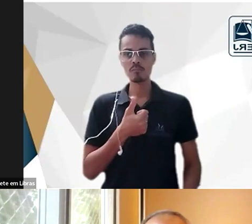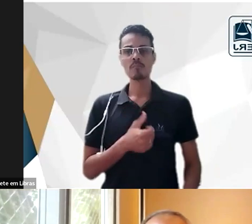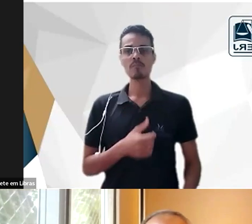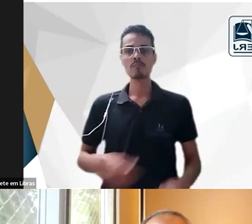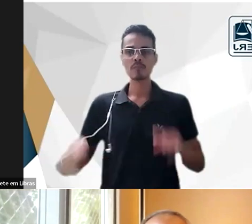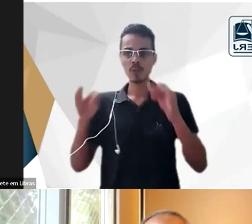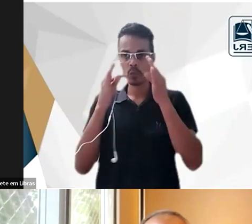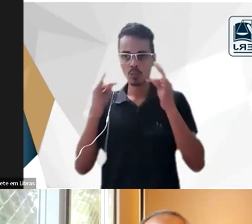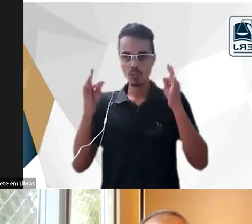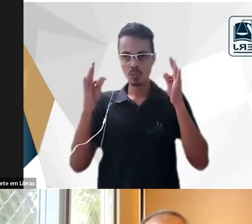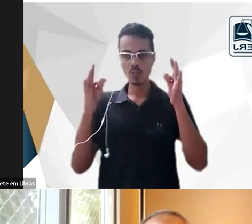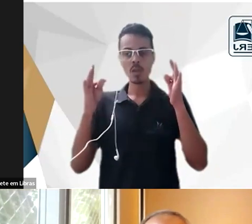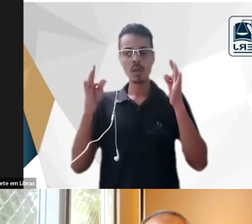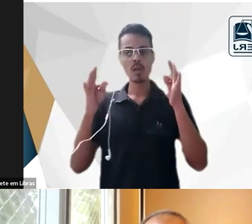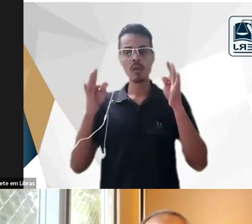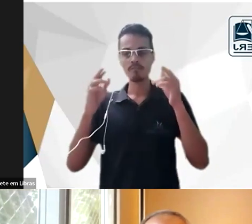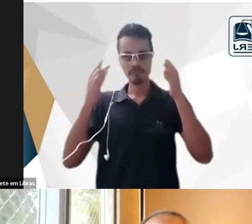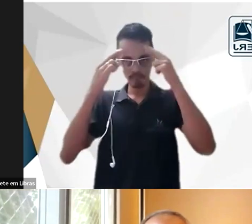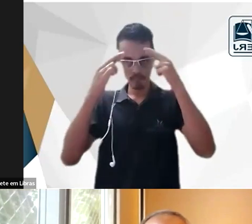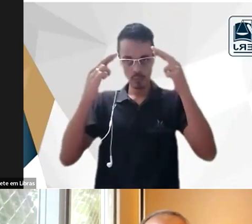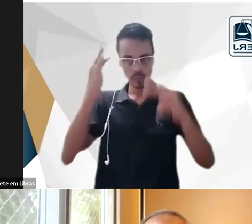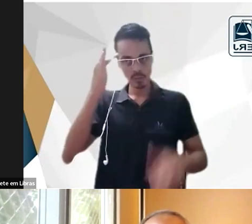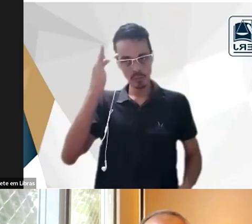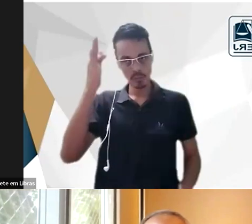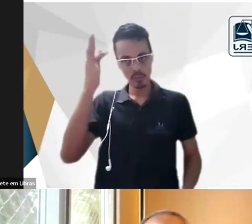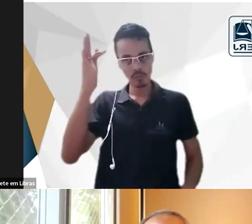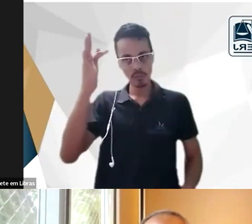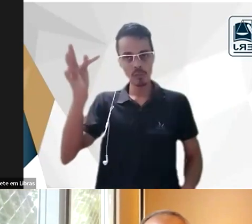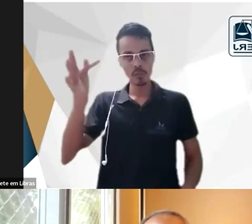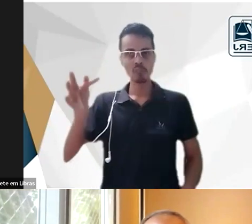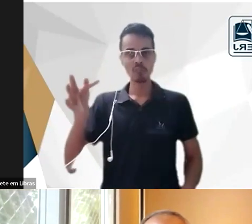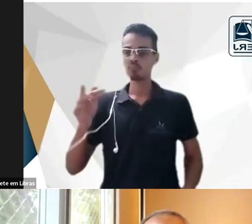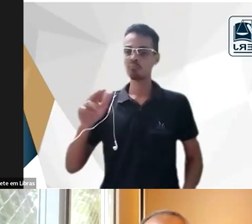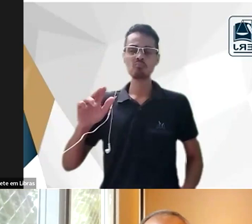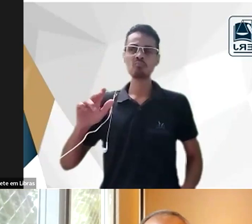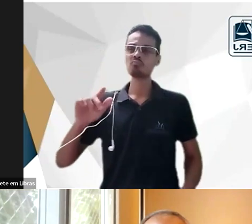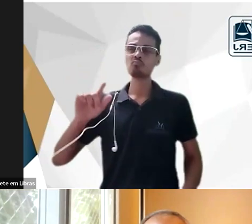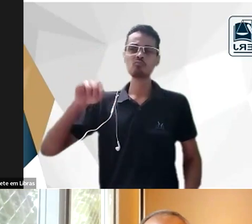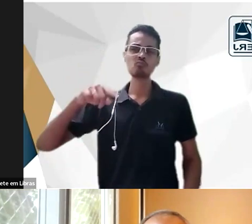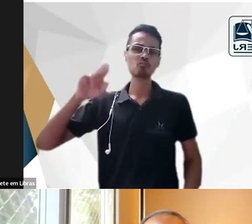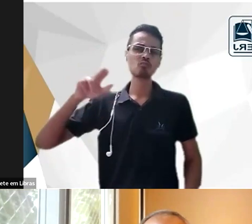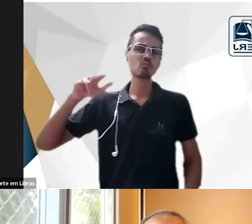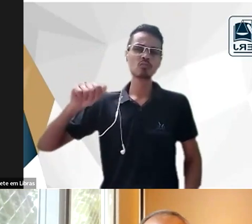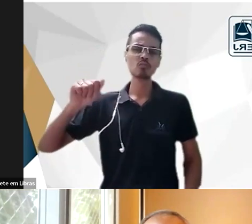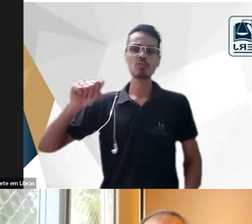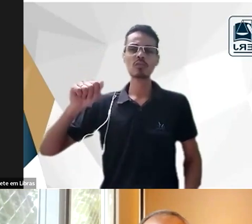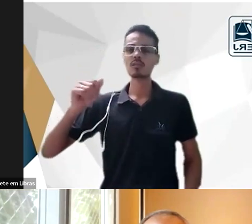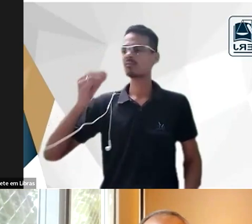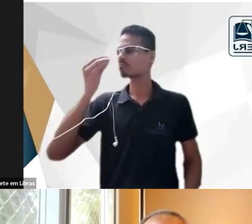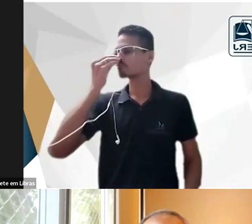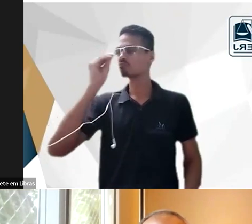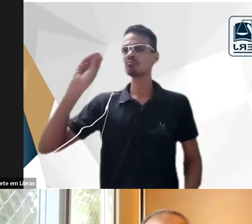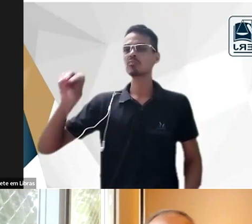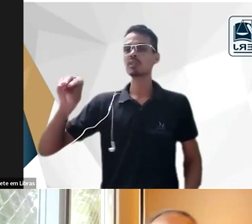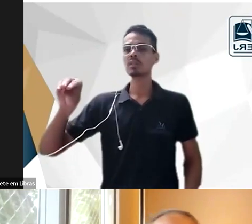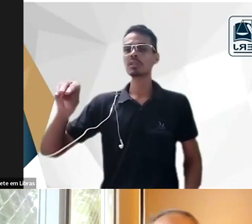respeitoso da filosofia então ele jamais jogaria nenhum pensador no lixo assim